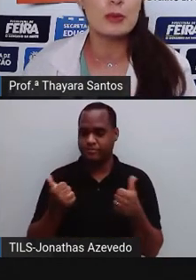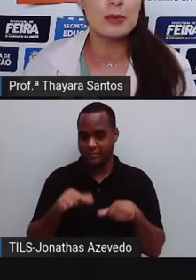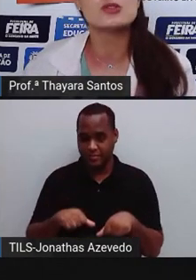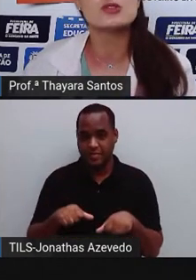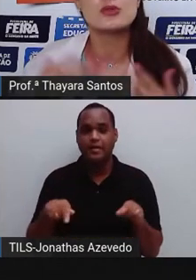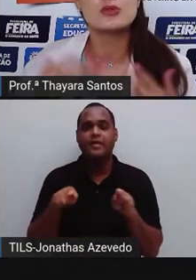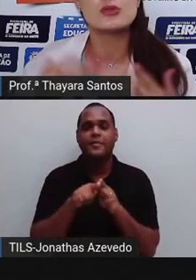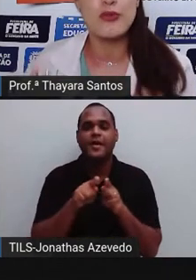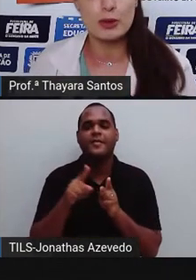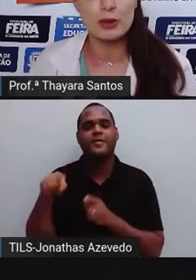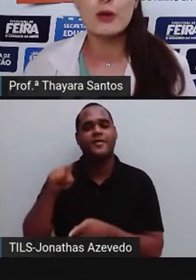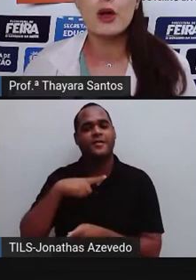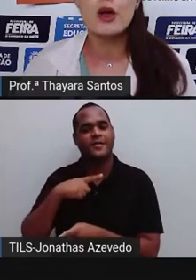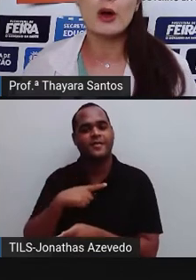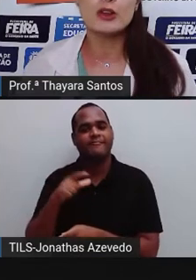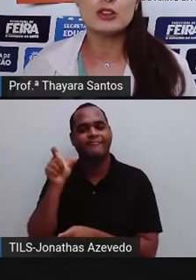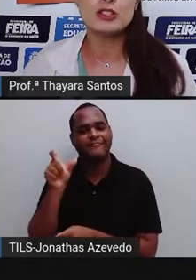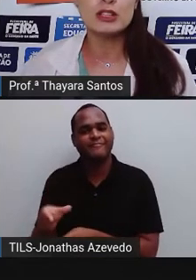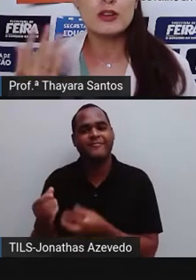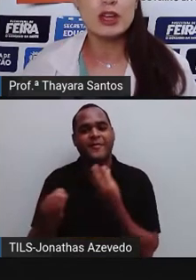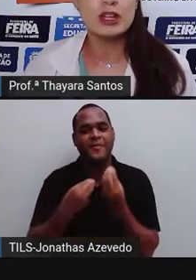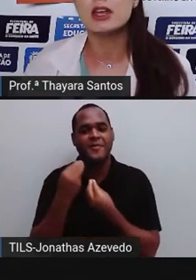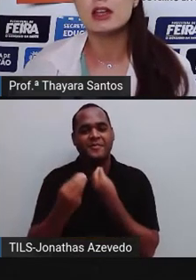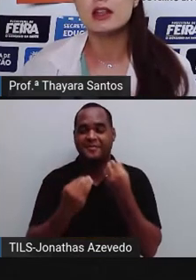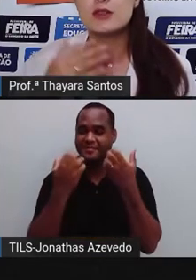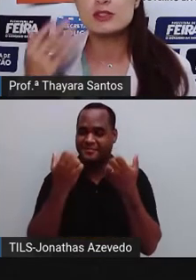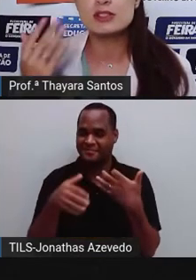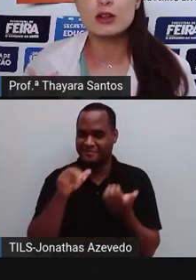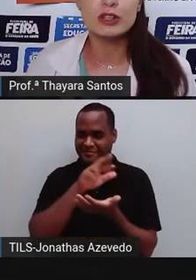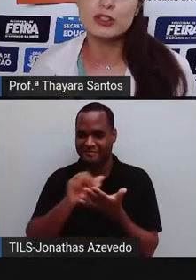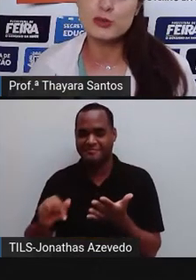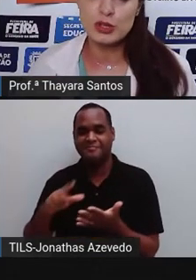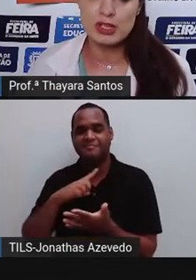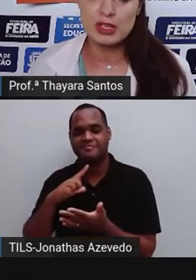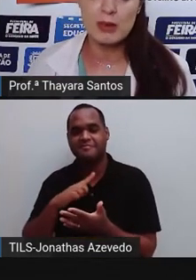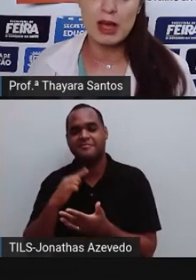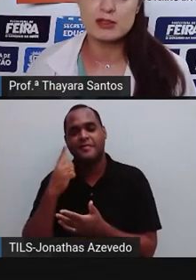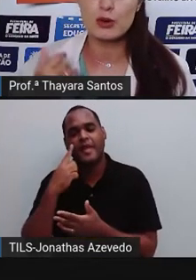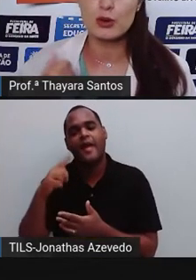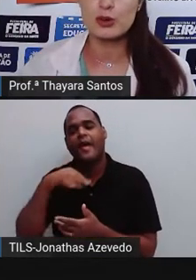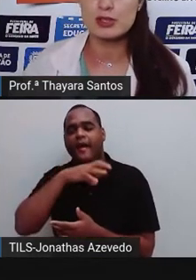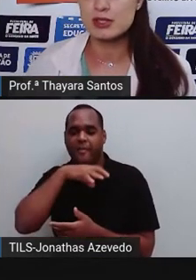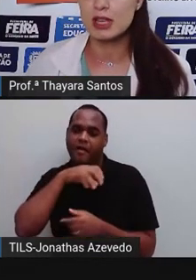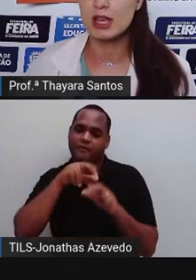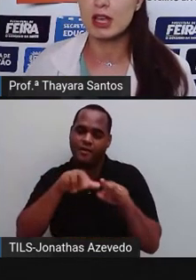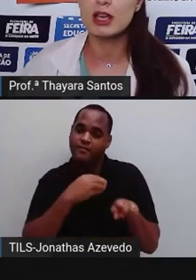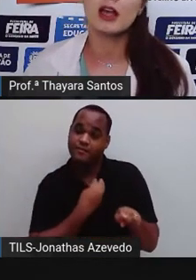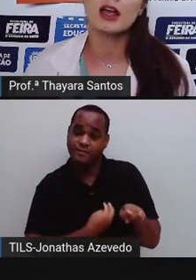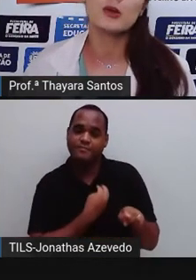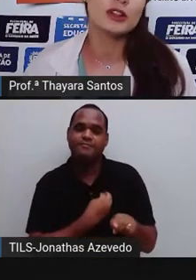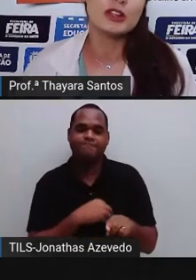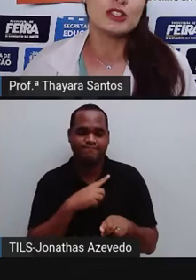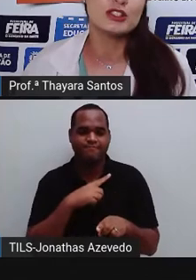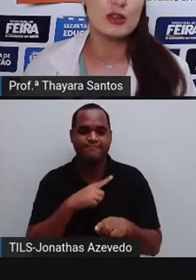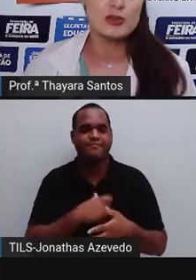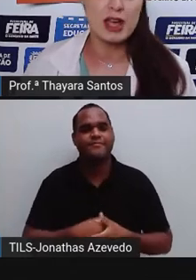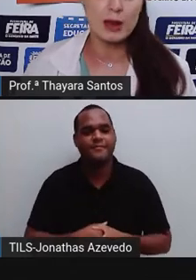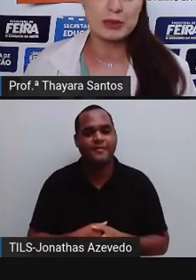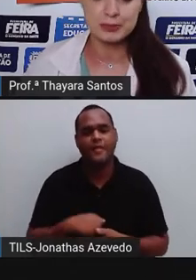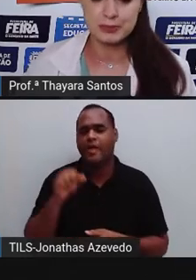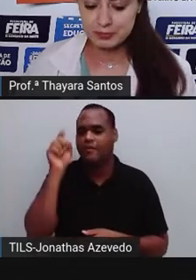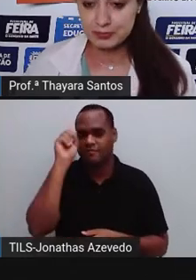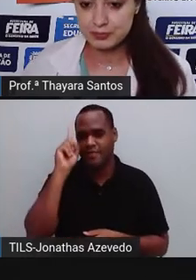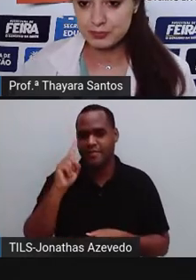quanto o meio ambiente de uma forma geral, pode interferir no ciclo de vida de muitos animais, coisas que muita gente não